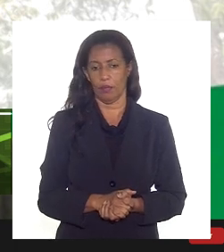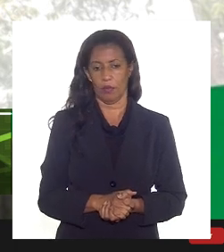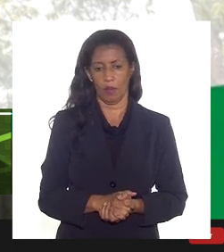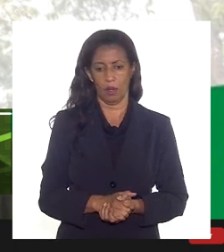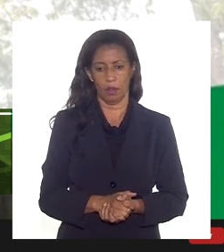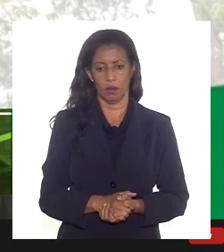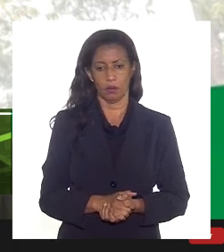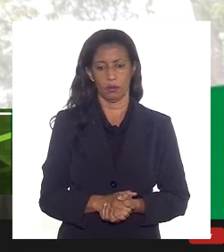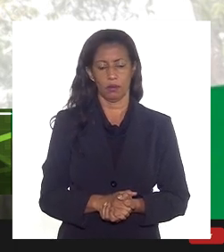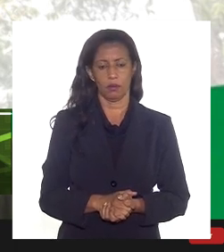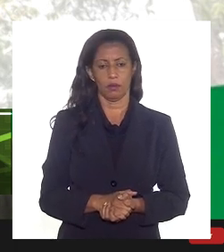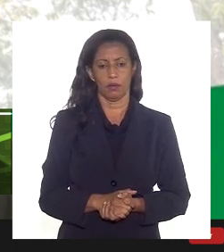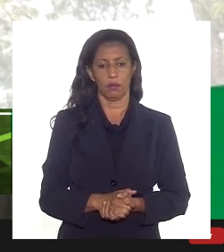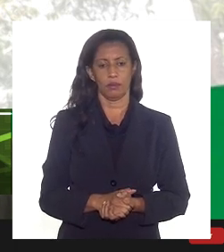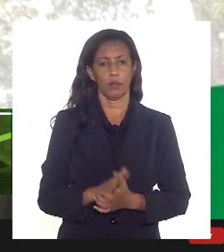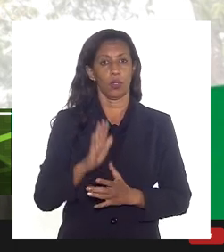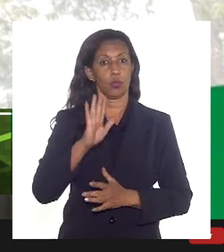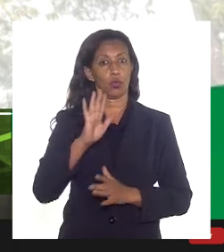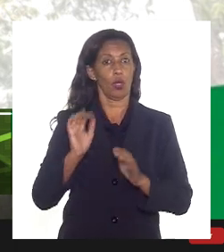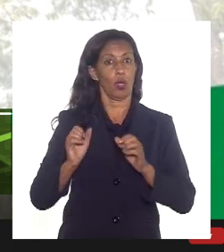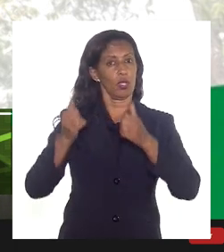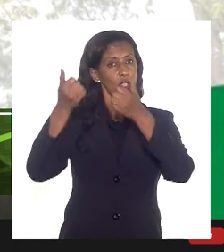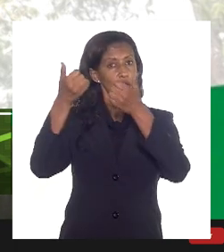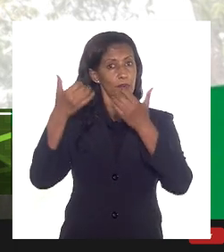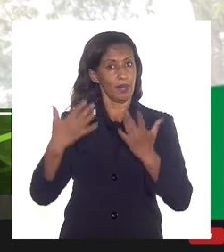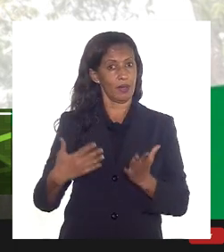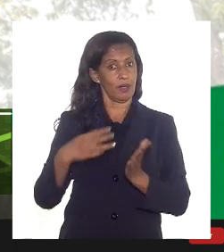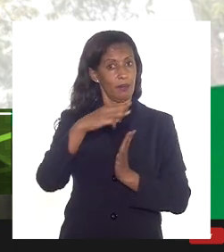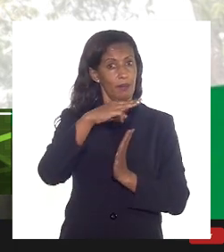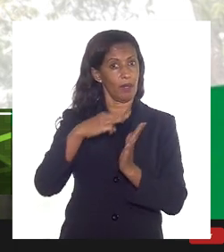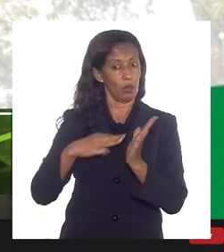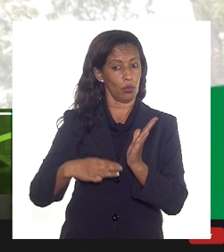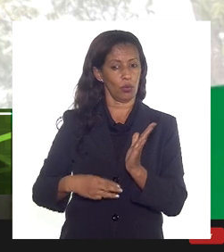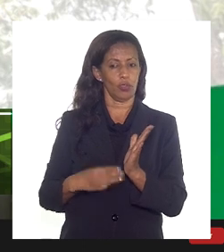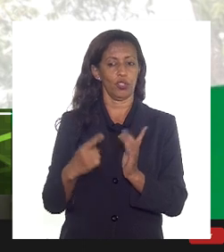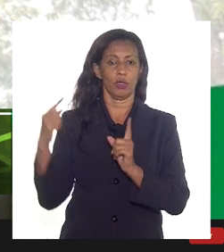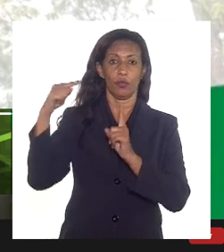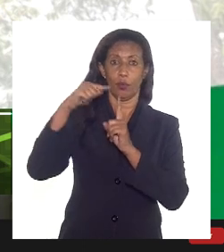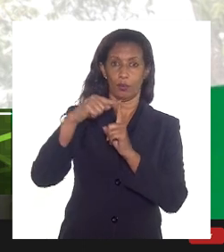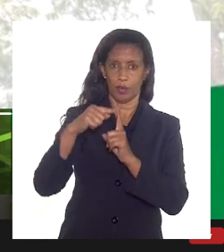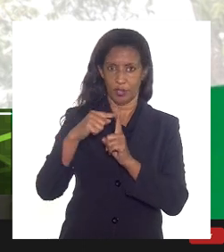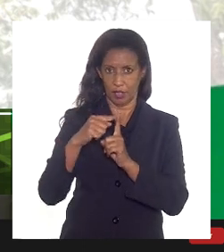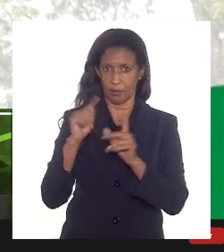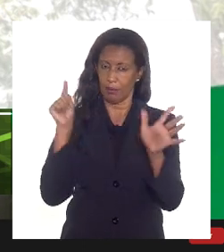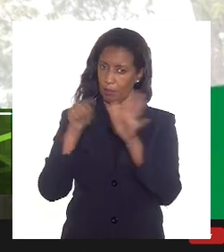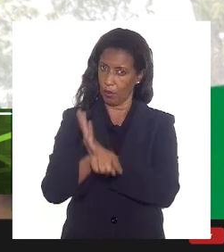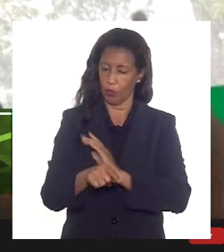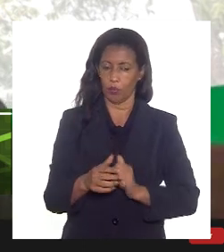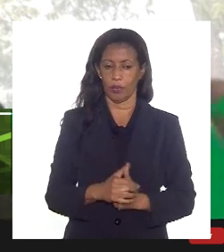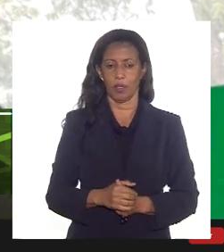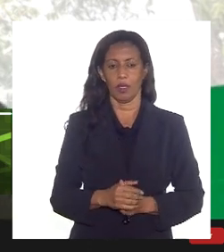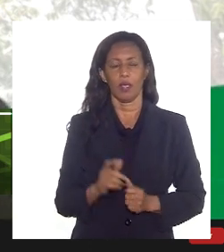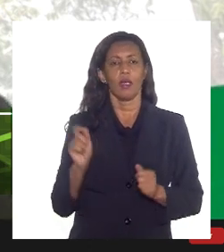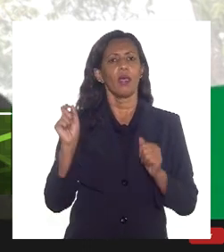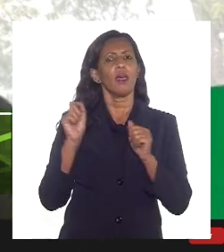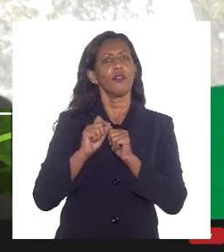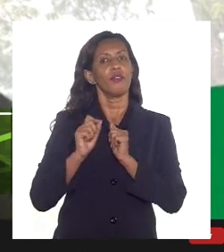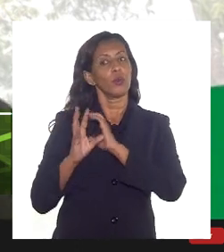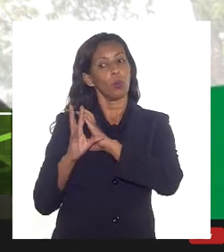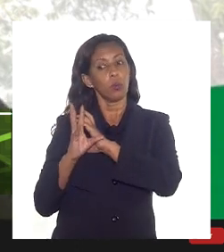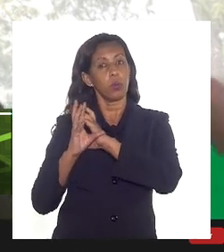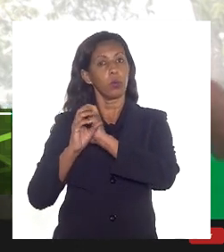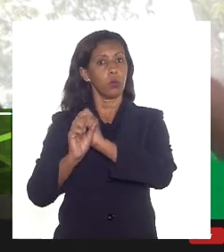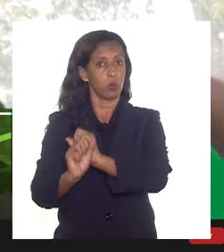nesse tocante, apenas explicando a metodologia, que eu acho que foi objeto também da pergunta, é feito o cálculo